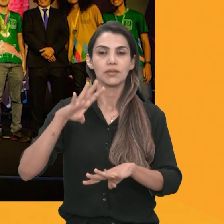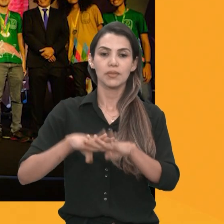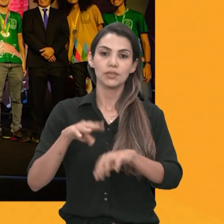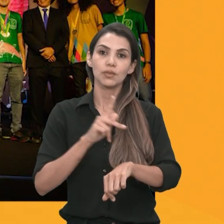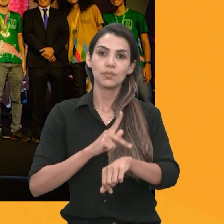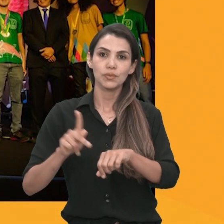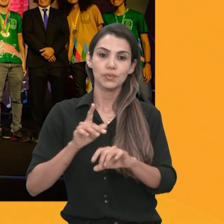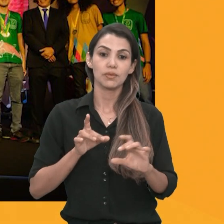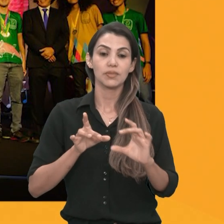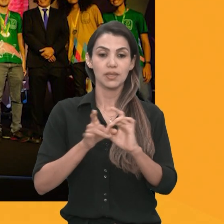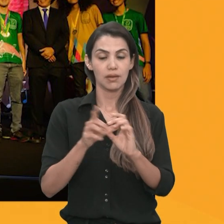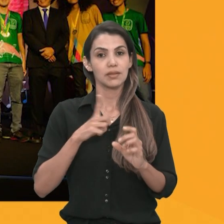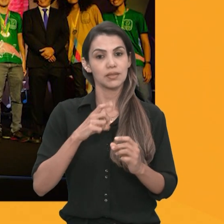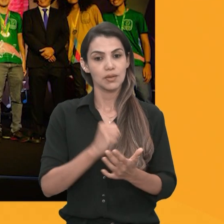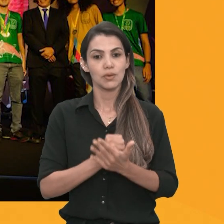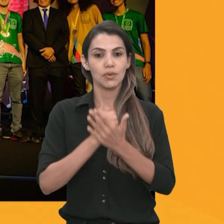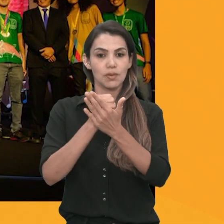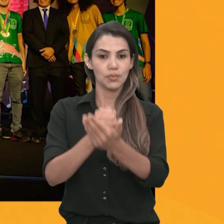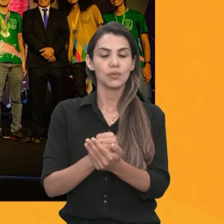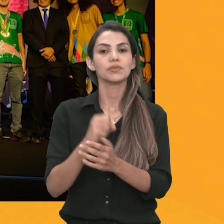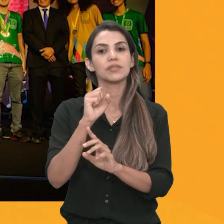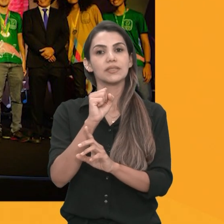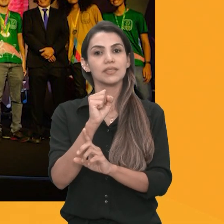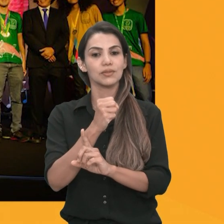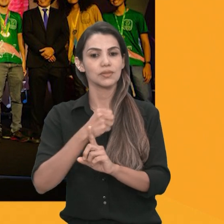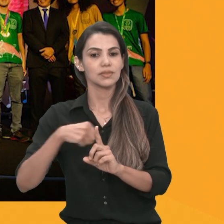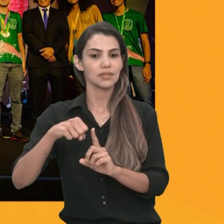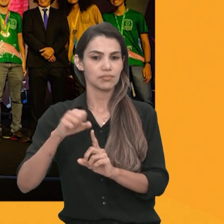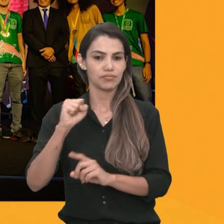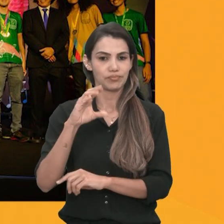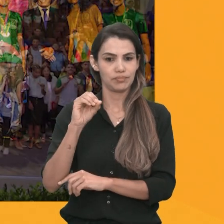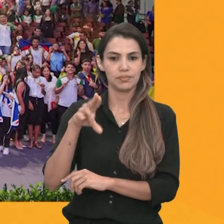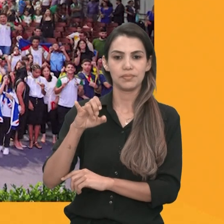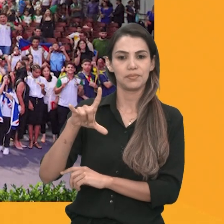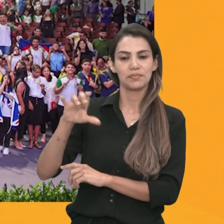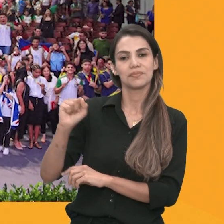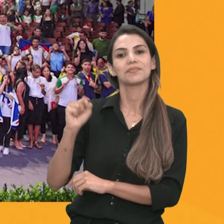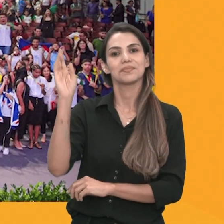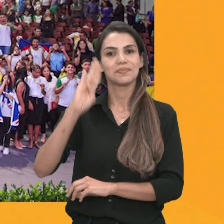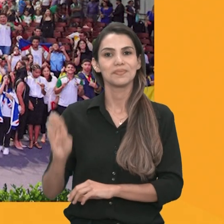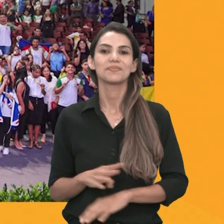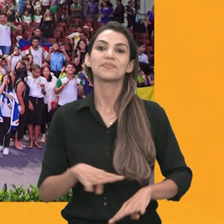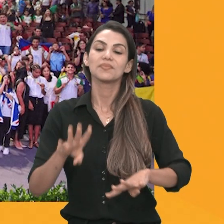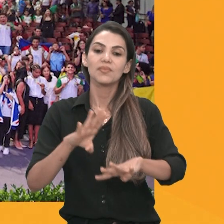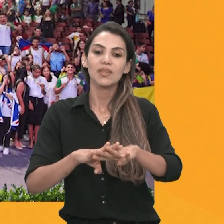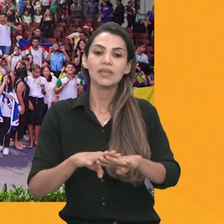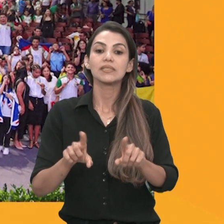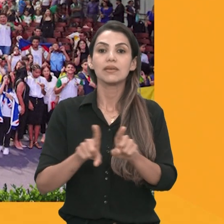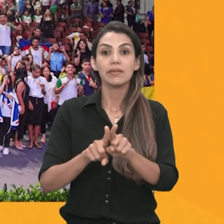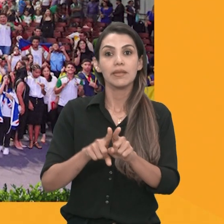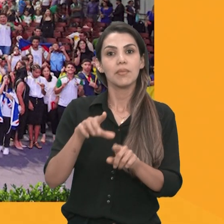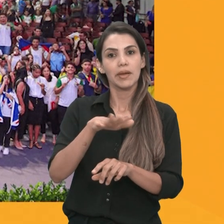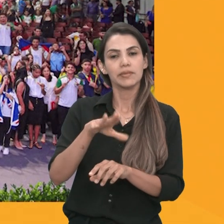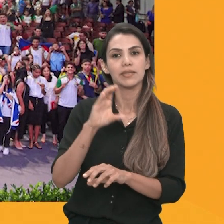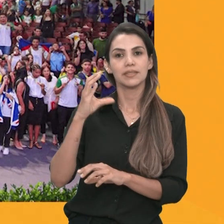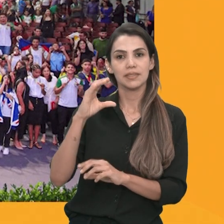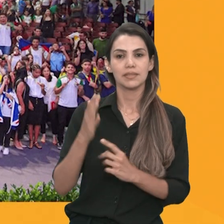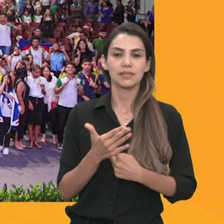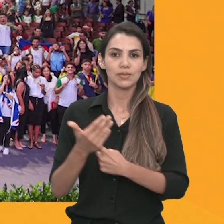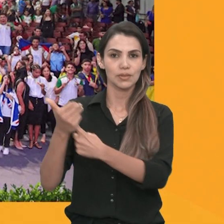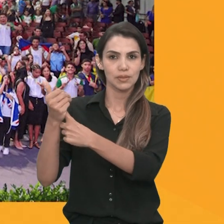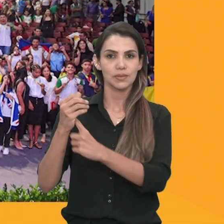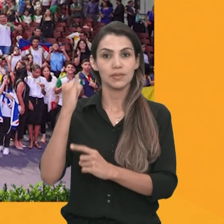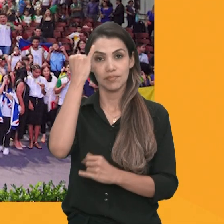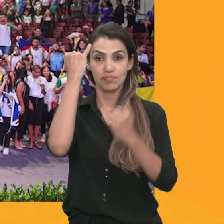apoio da Sociedade Brasileira de Matemática e promovido com recursos dos Ministérios da Educação e da Ciência, Tecnologia